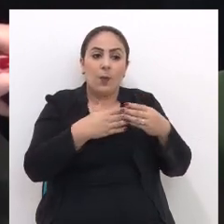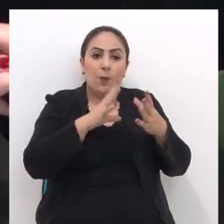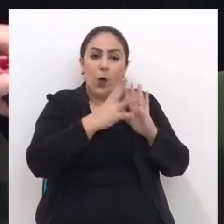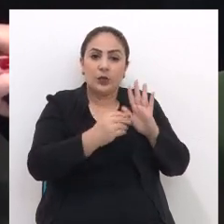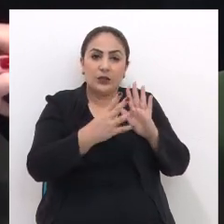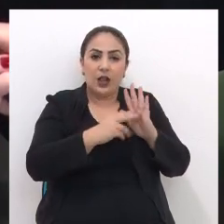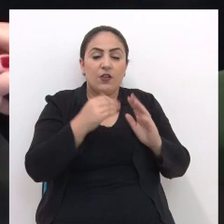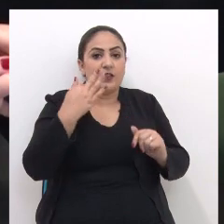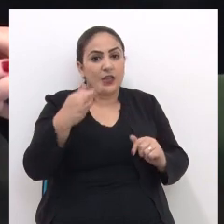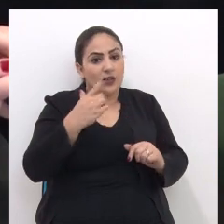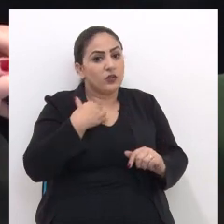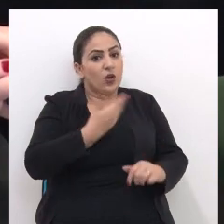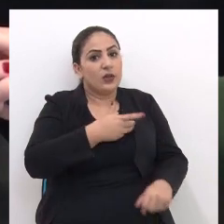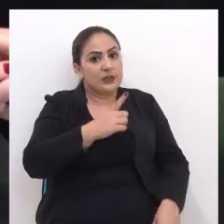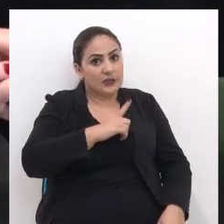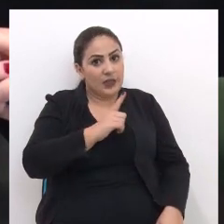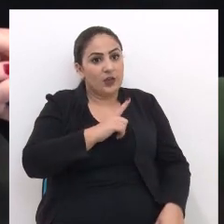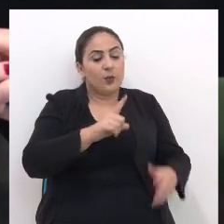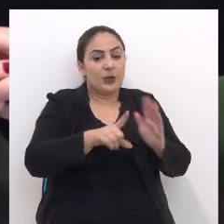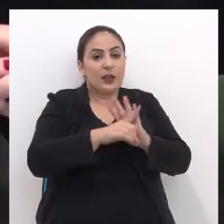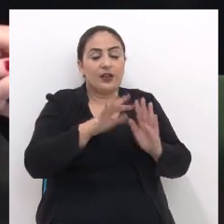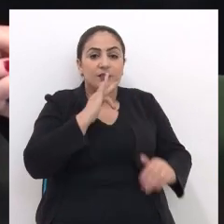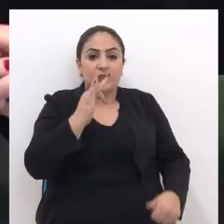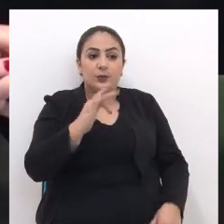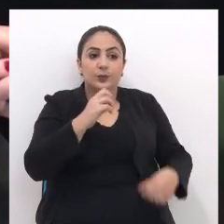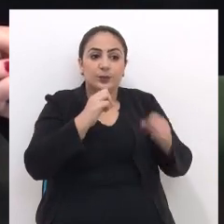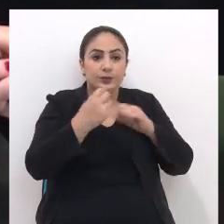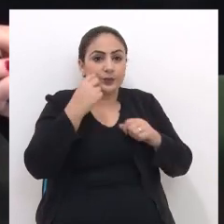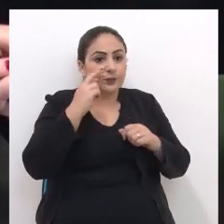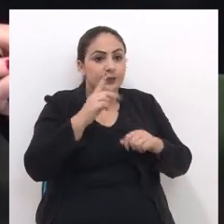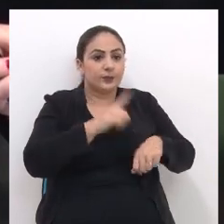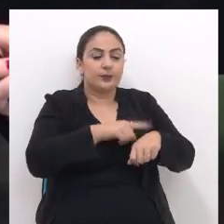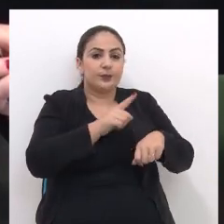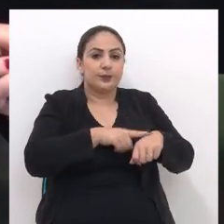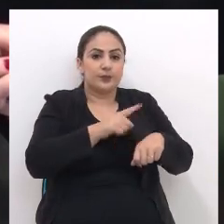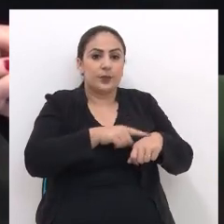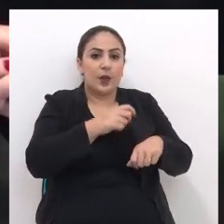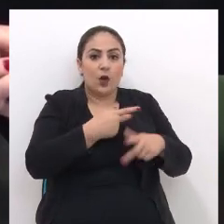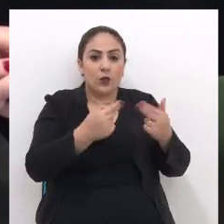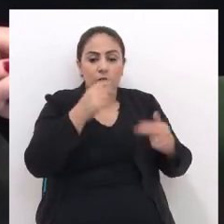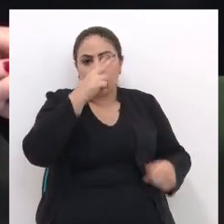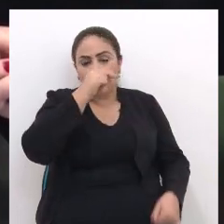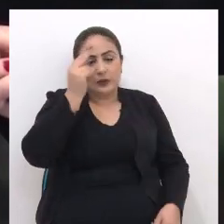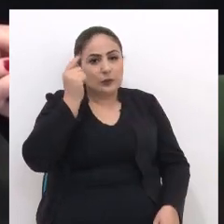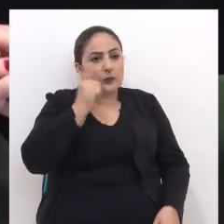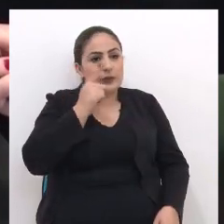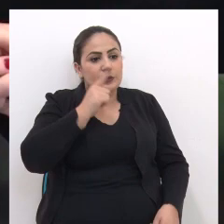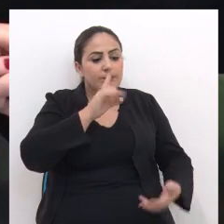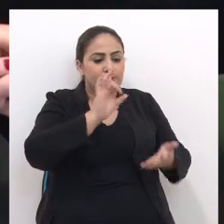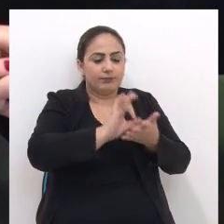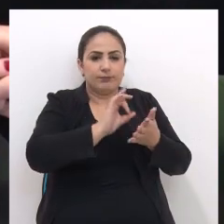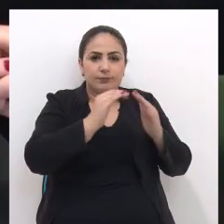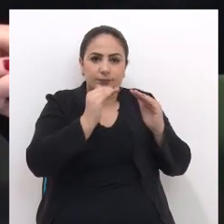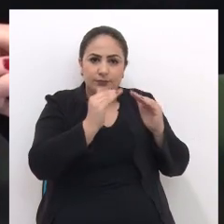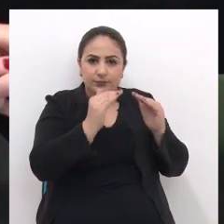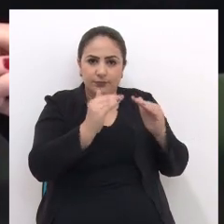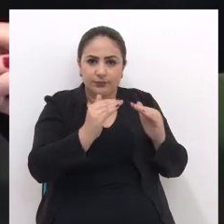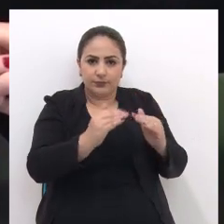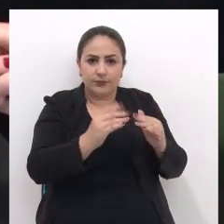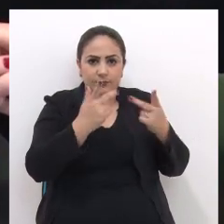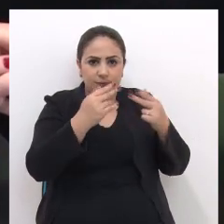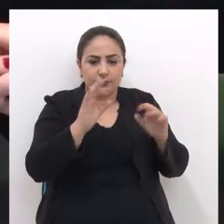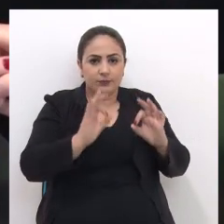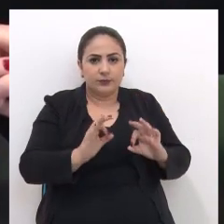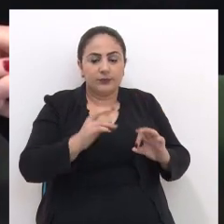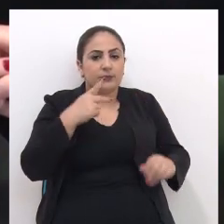Nós temos uma legislação federal Que joga algumas situações Para que os municípios Possam regular E é desta forma Que o